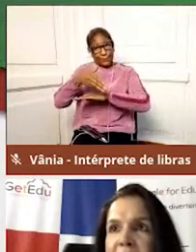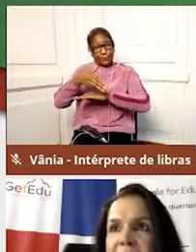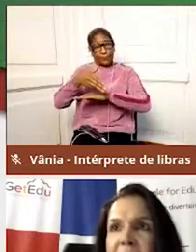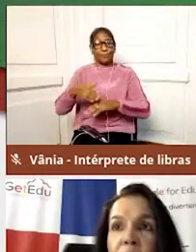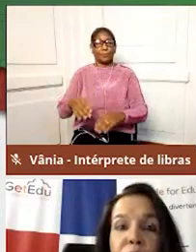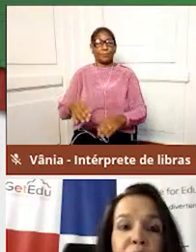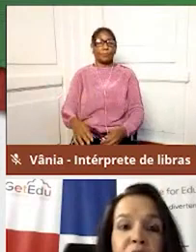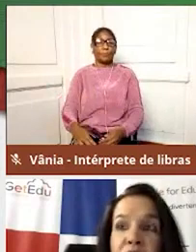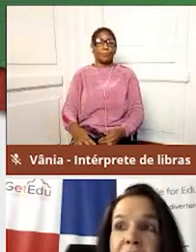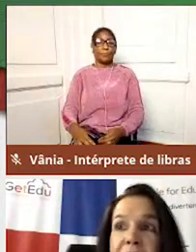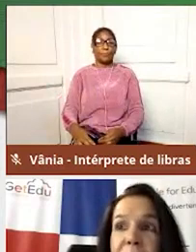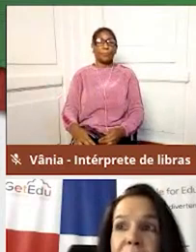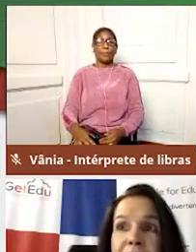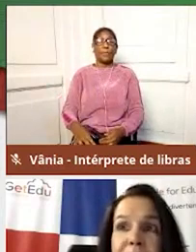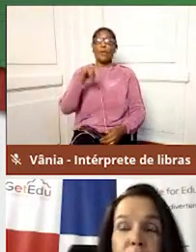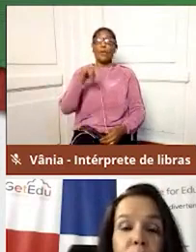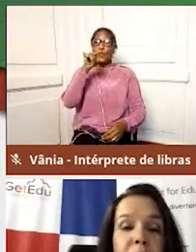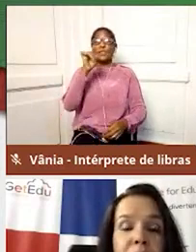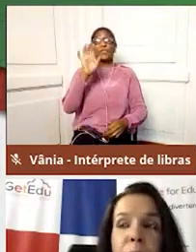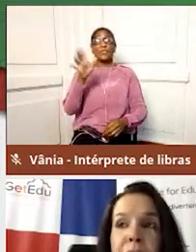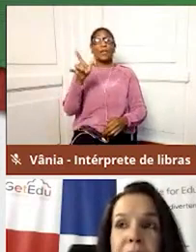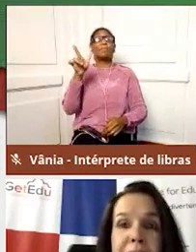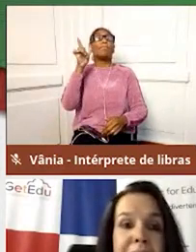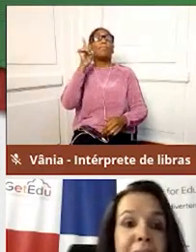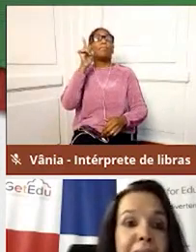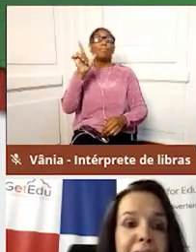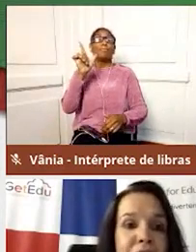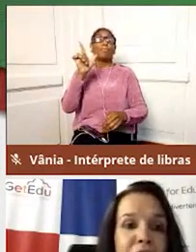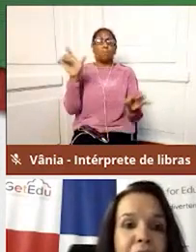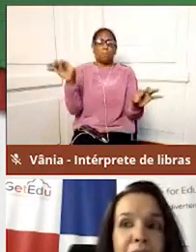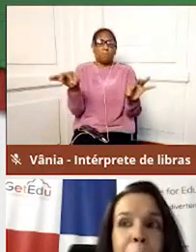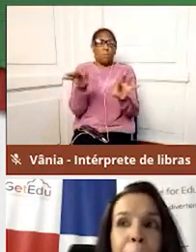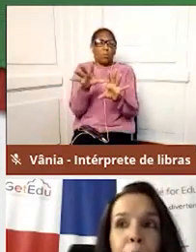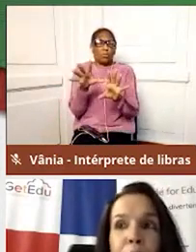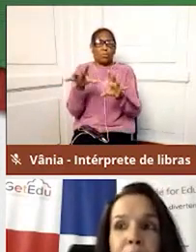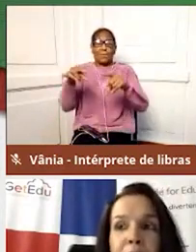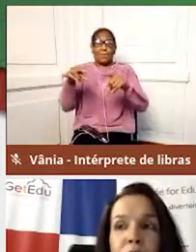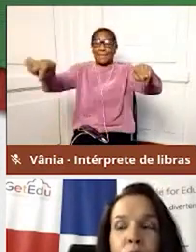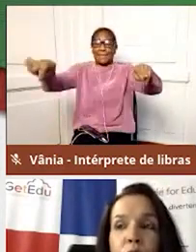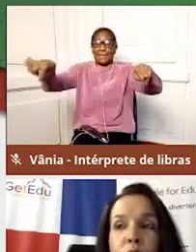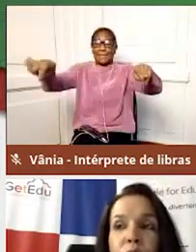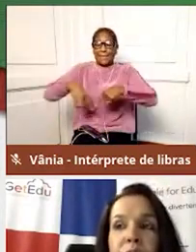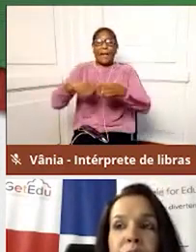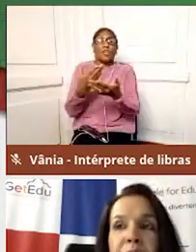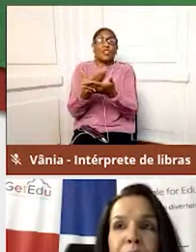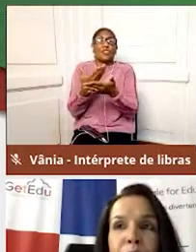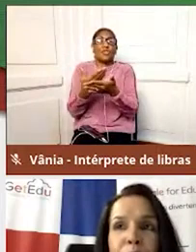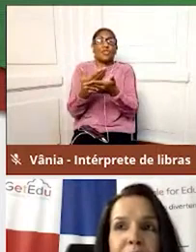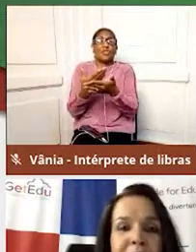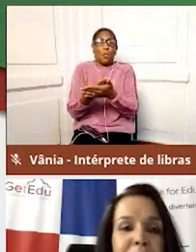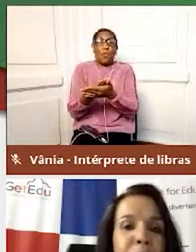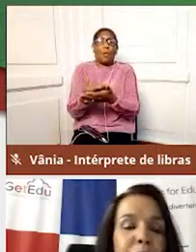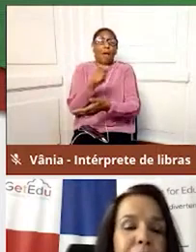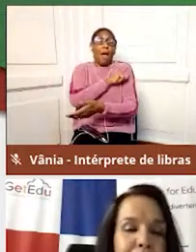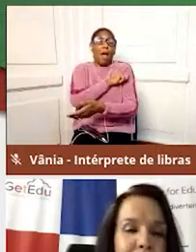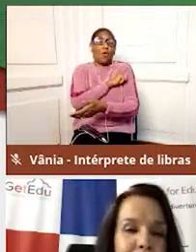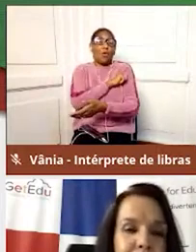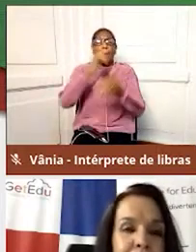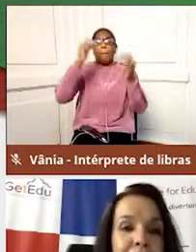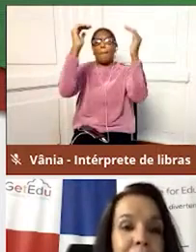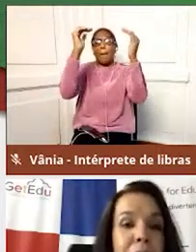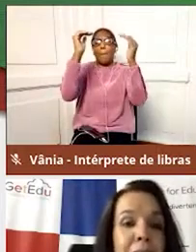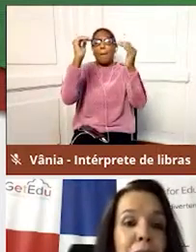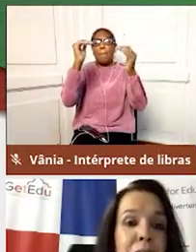E aqui, vocês já receberão essas contas, essas salas de aula prontas com os seus alunos dentro